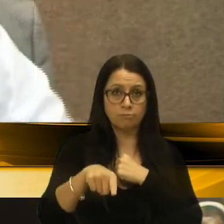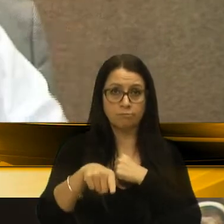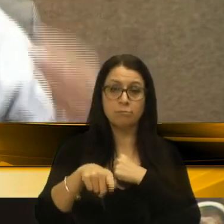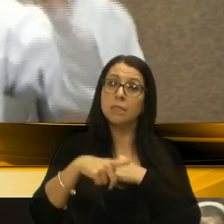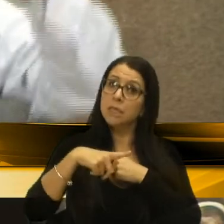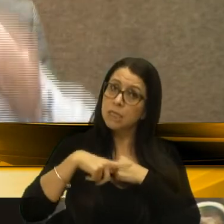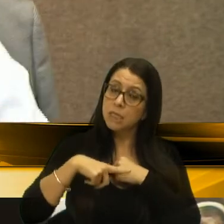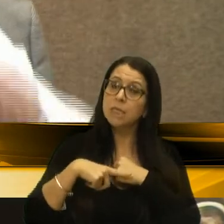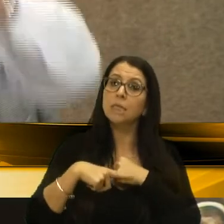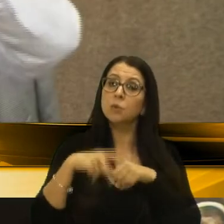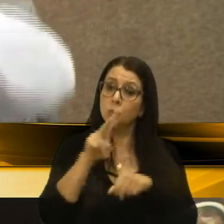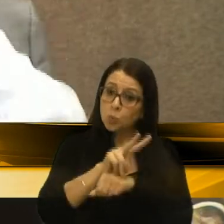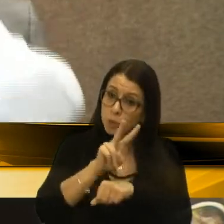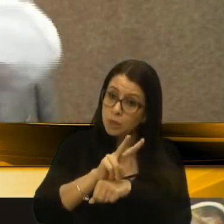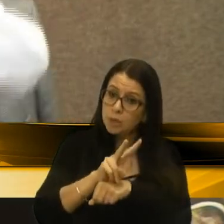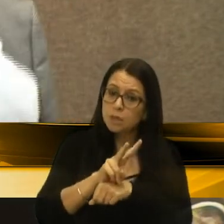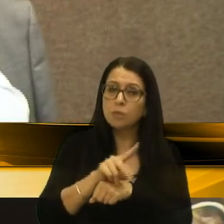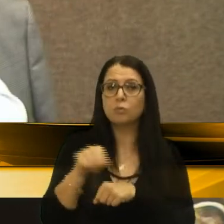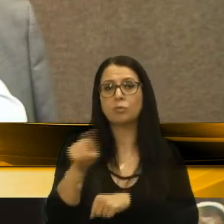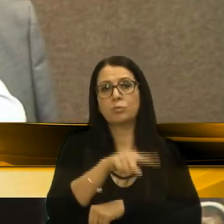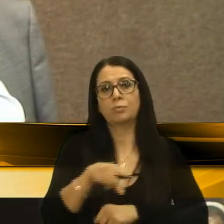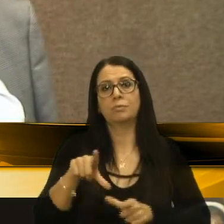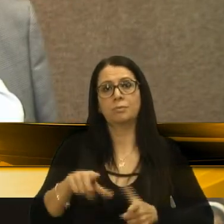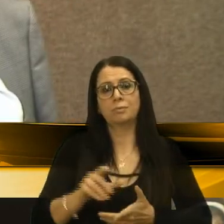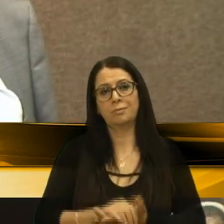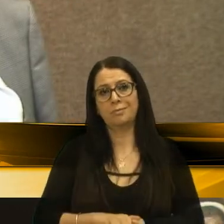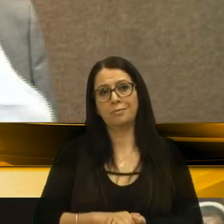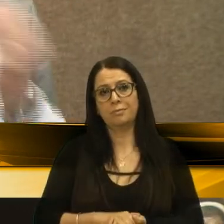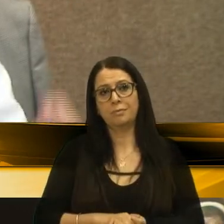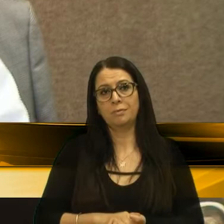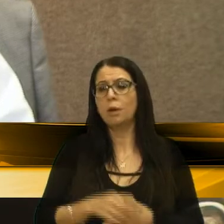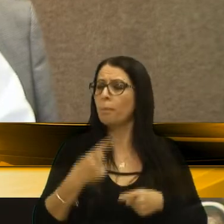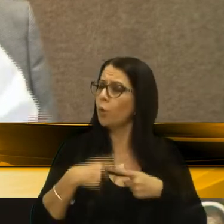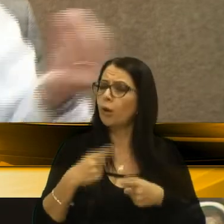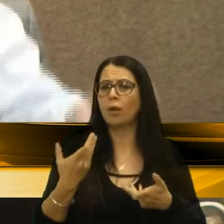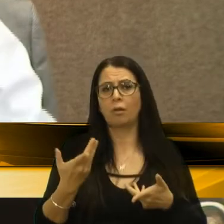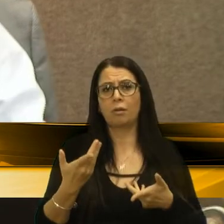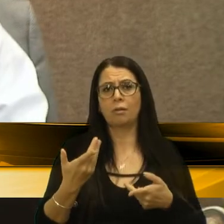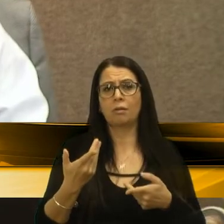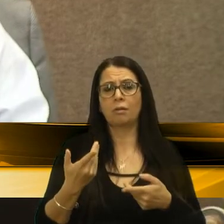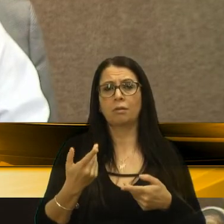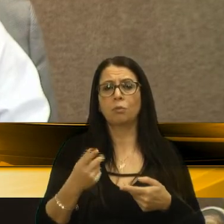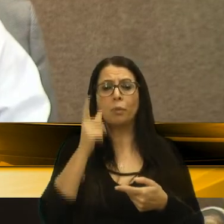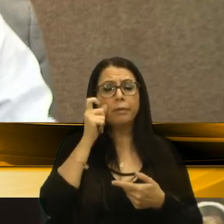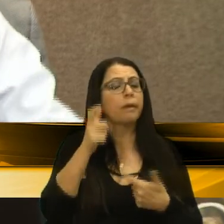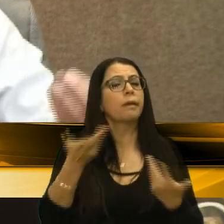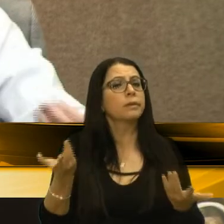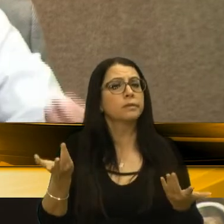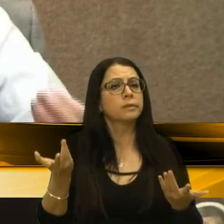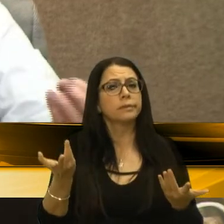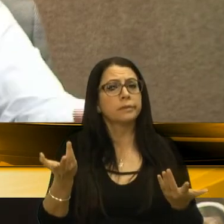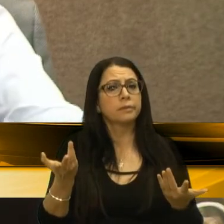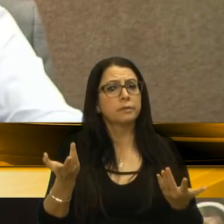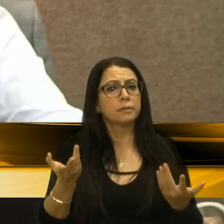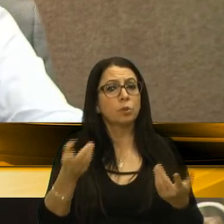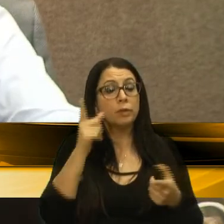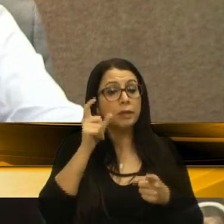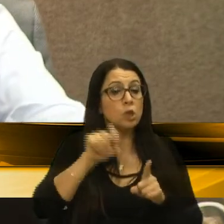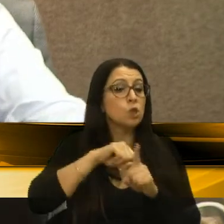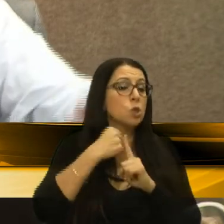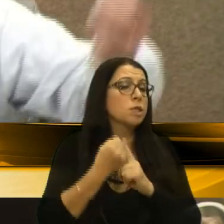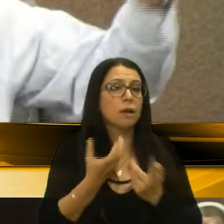estava cuidando e preservando aquele local? Por quê? Qual é o interesse? Qual é o interesse social